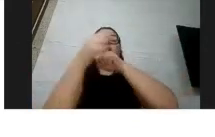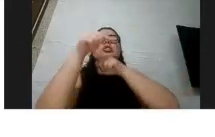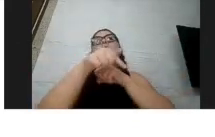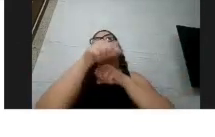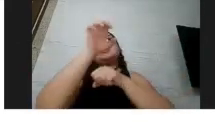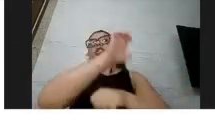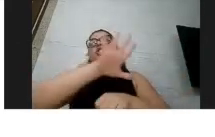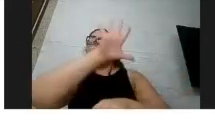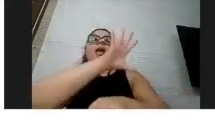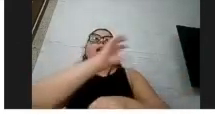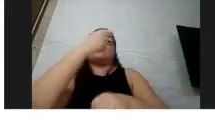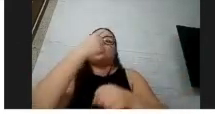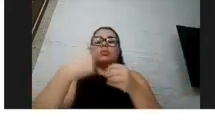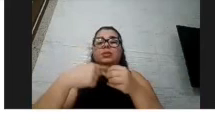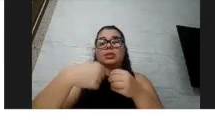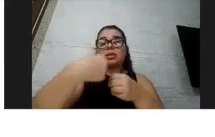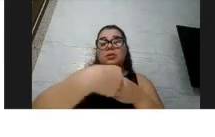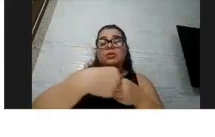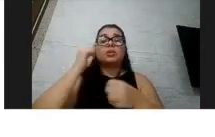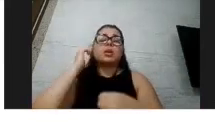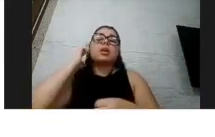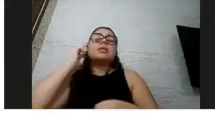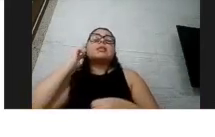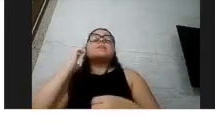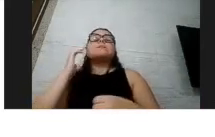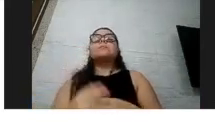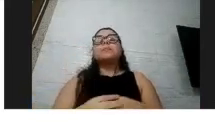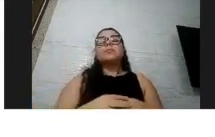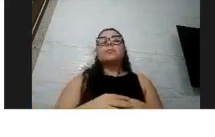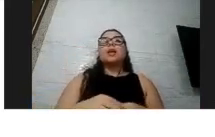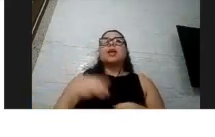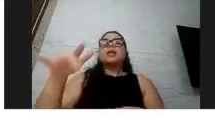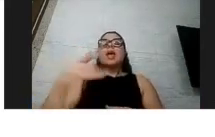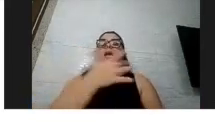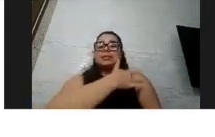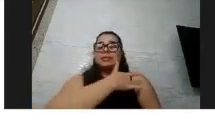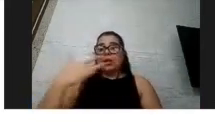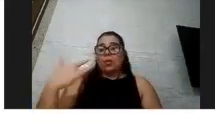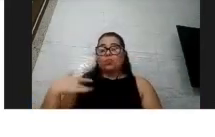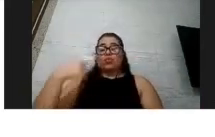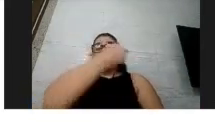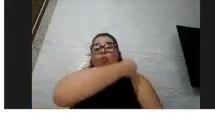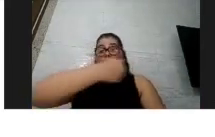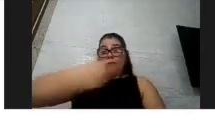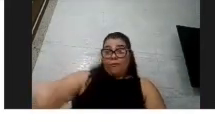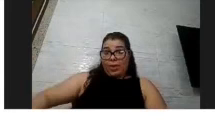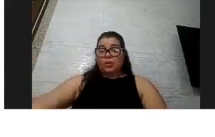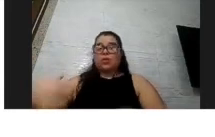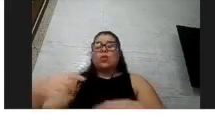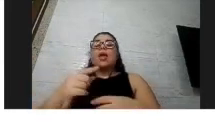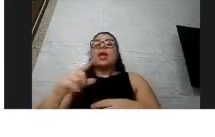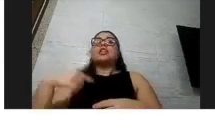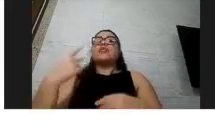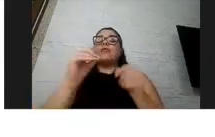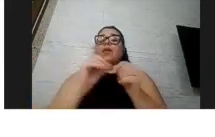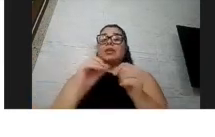essas definições aí pelos órgãos reguladores da saúde, dos governos, elas vão sendo tomadas à